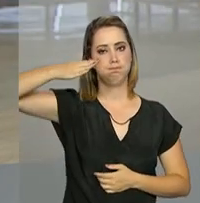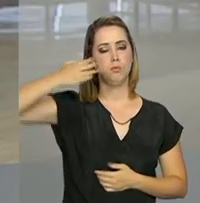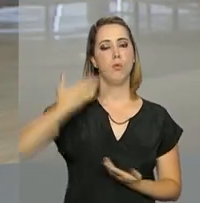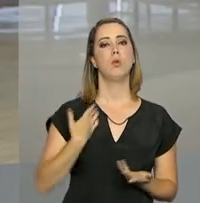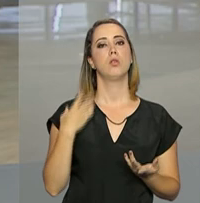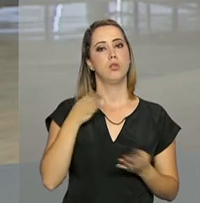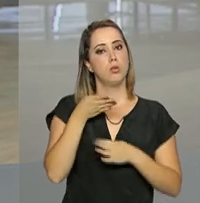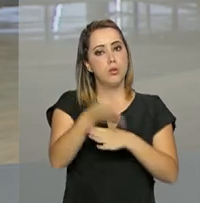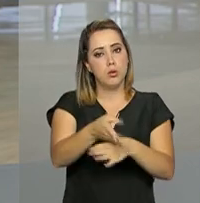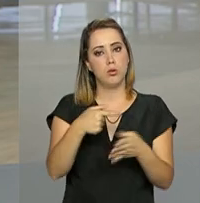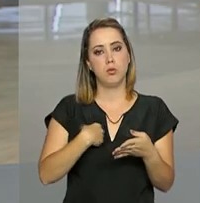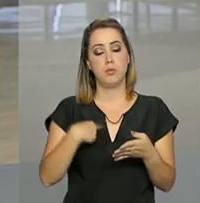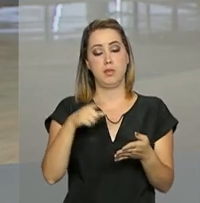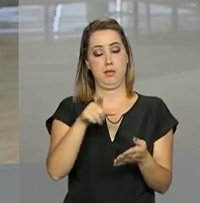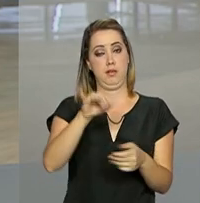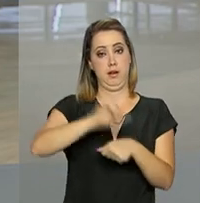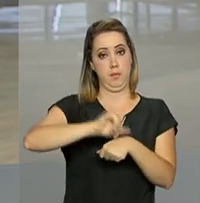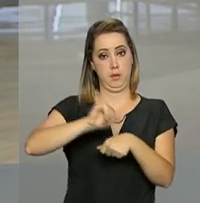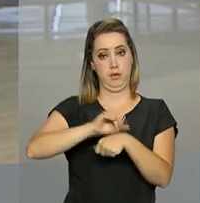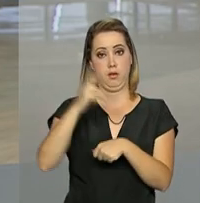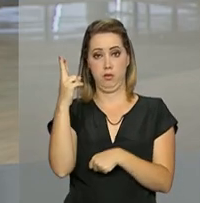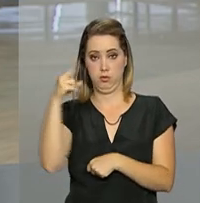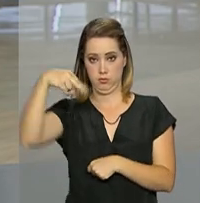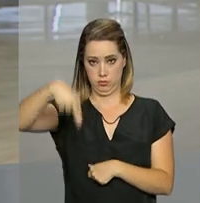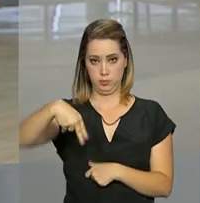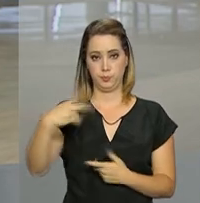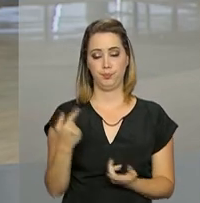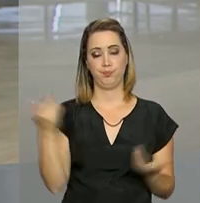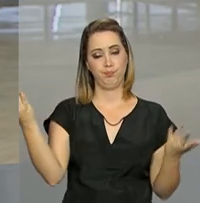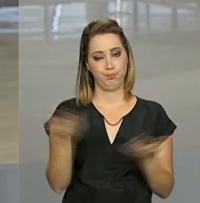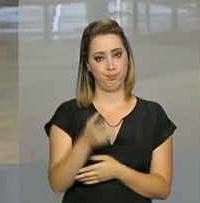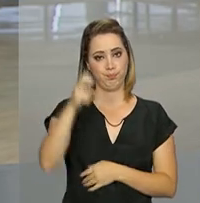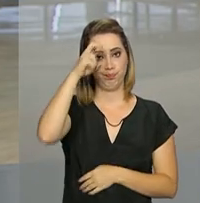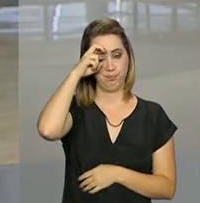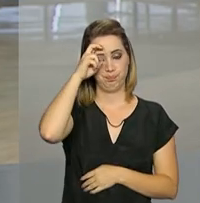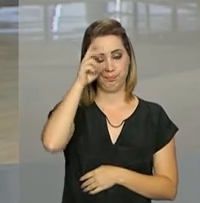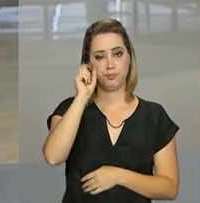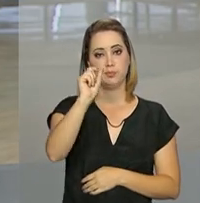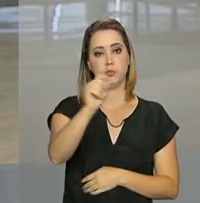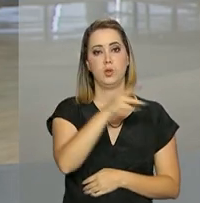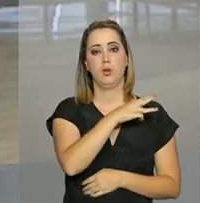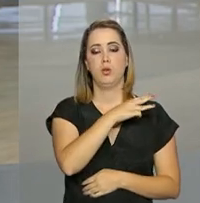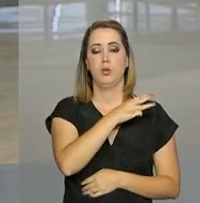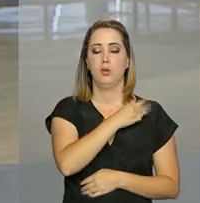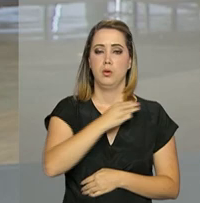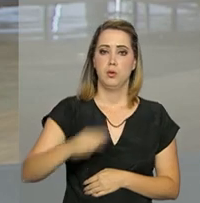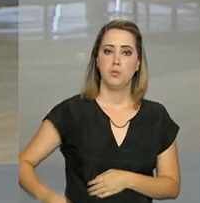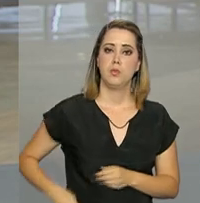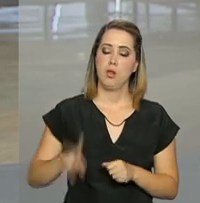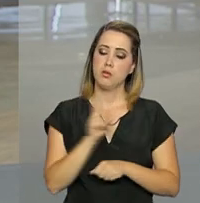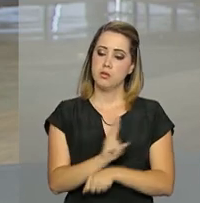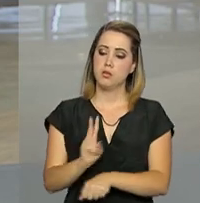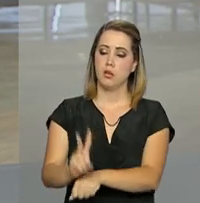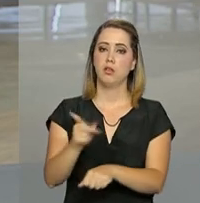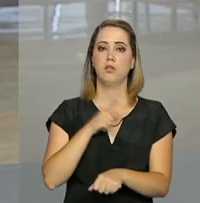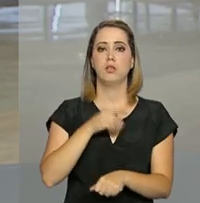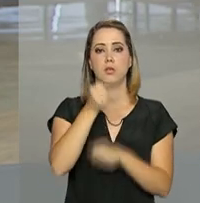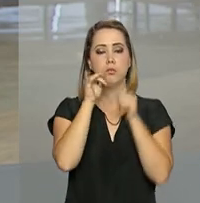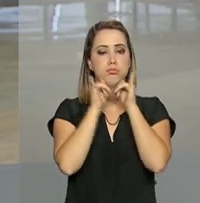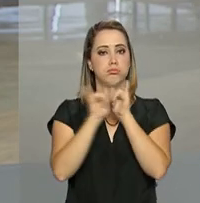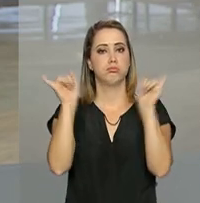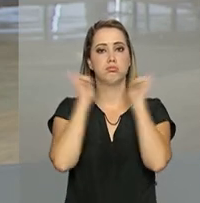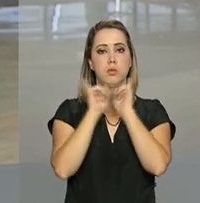armadas para Natal. Ainda nesta quinta-feira, o ministro da Defesa, Raul Jungmann, vai conceder uma entrevista